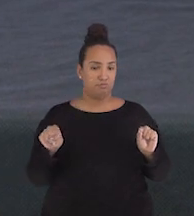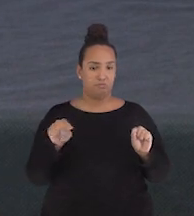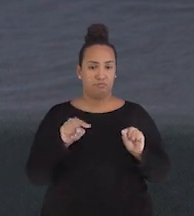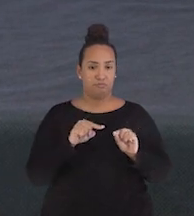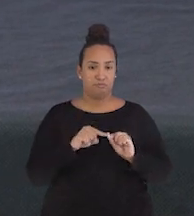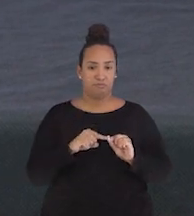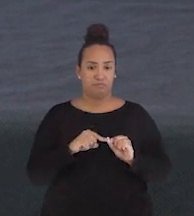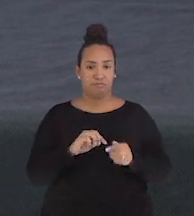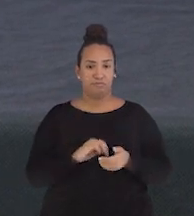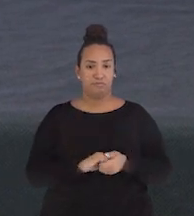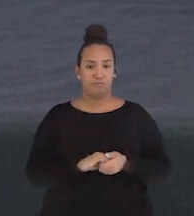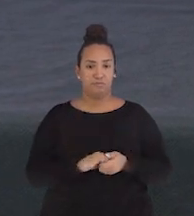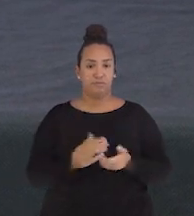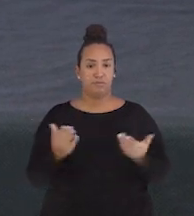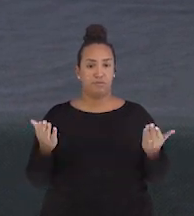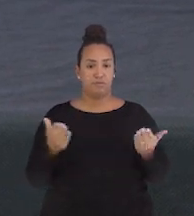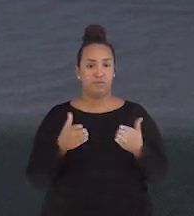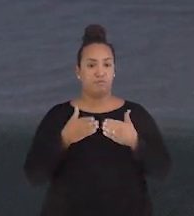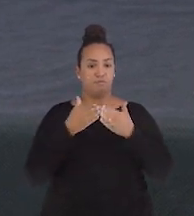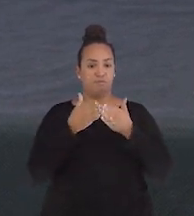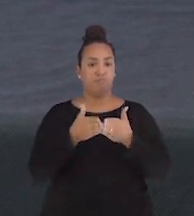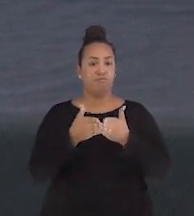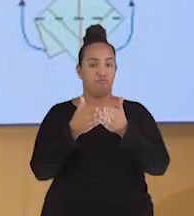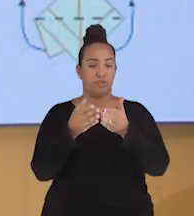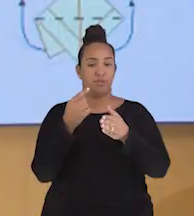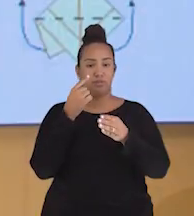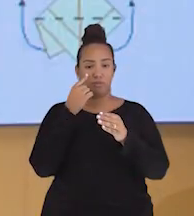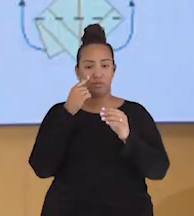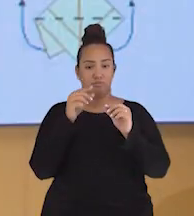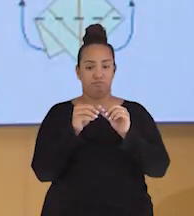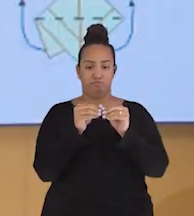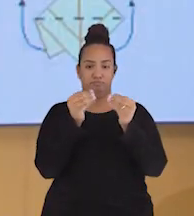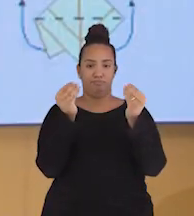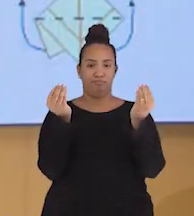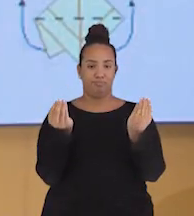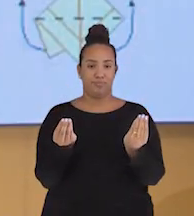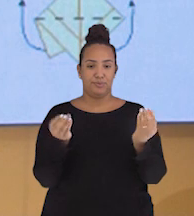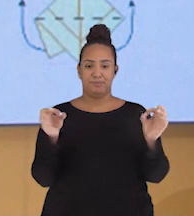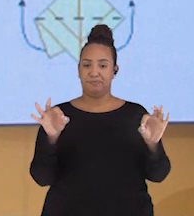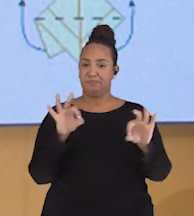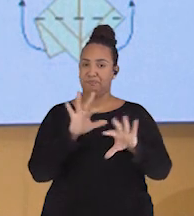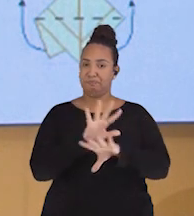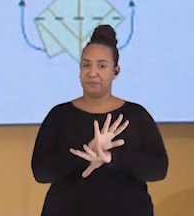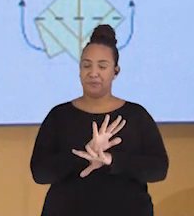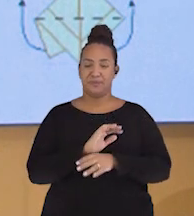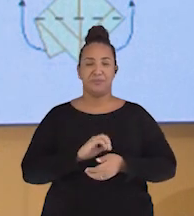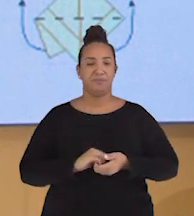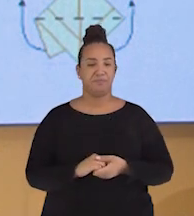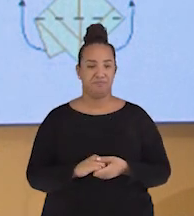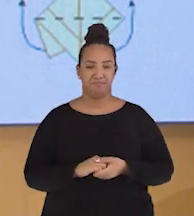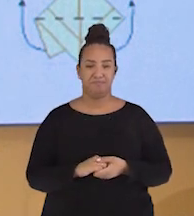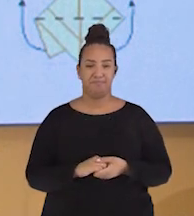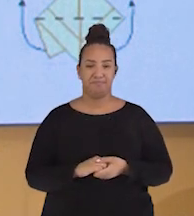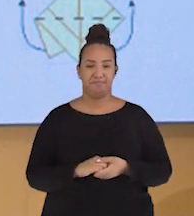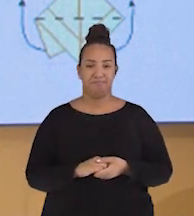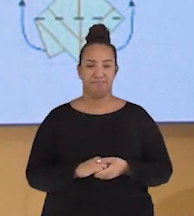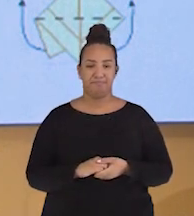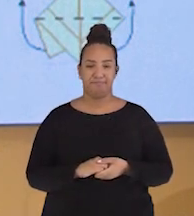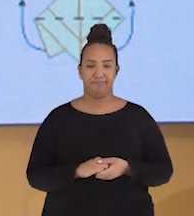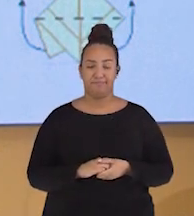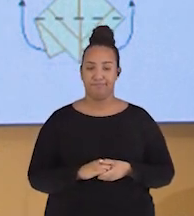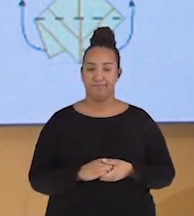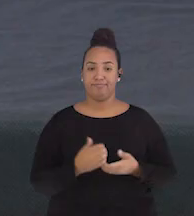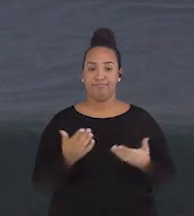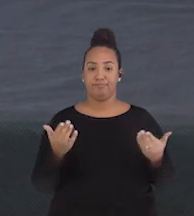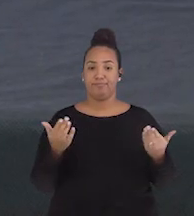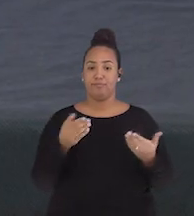triângulo já é o seu barquinho. É só puxar aqui e pronto. Com mágica. E aí, você